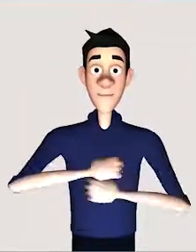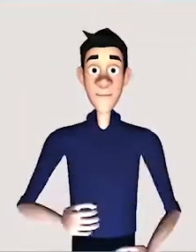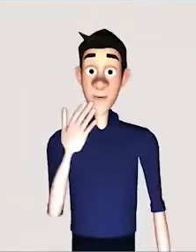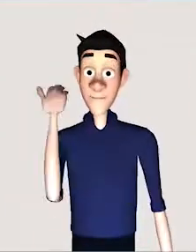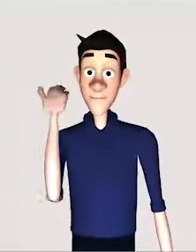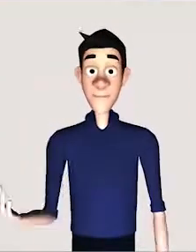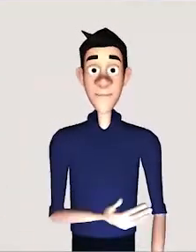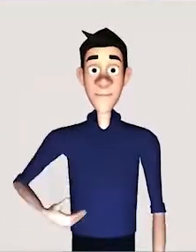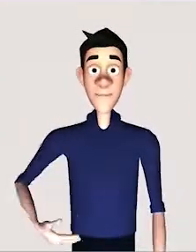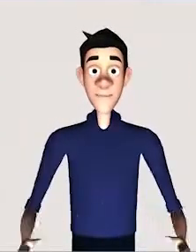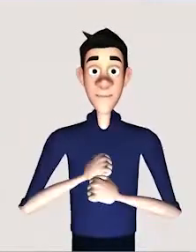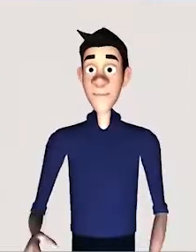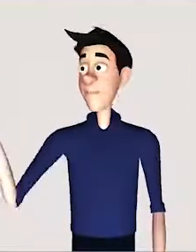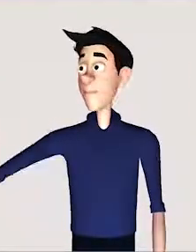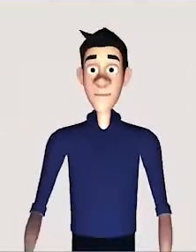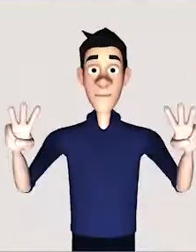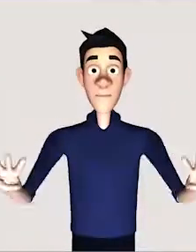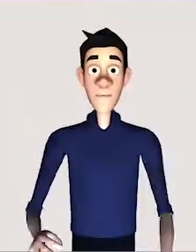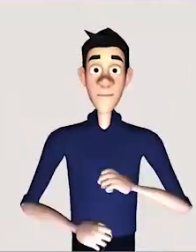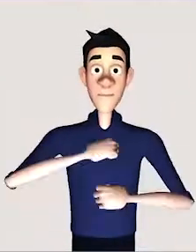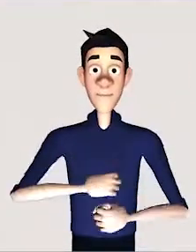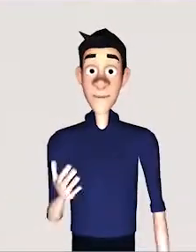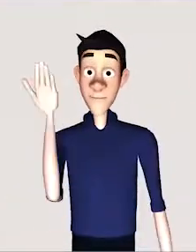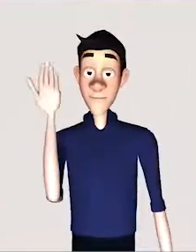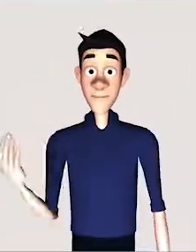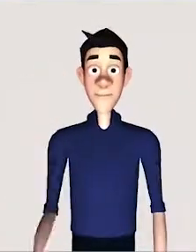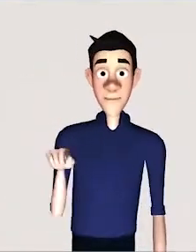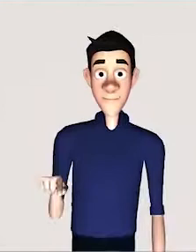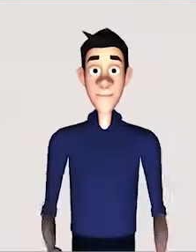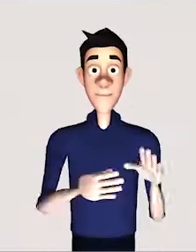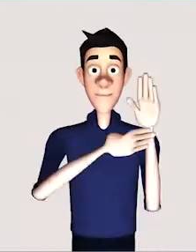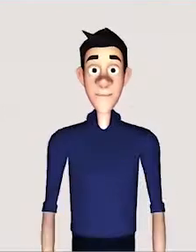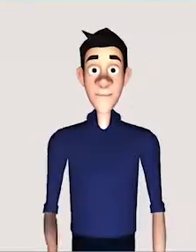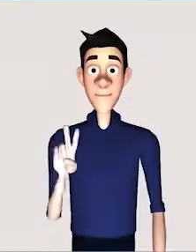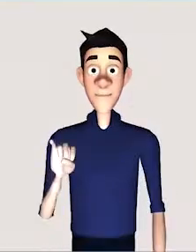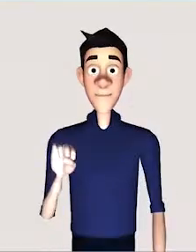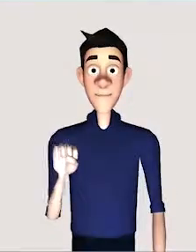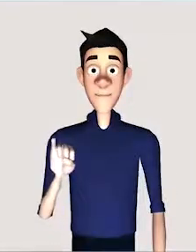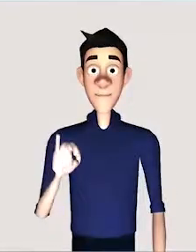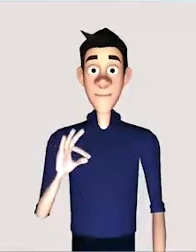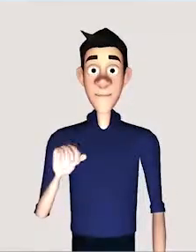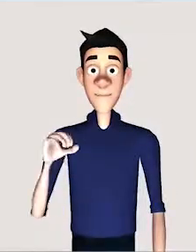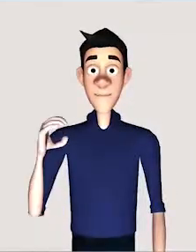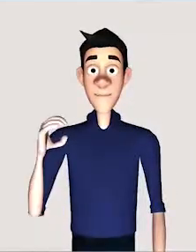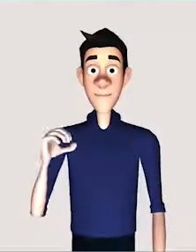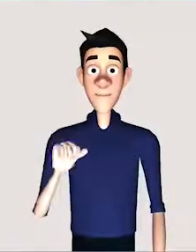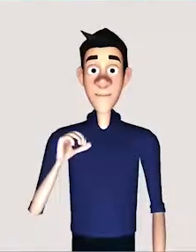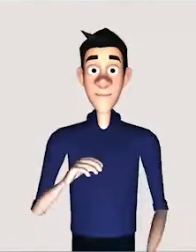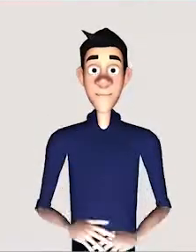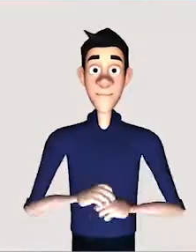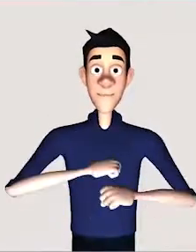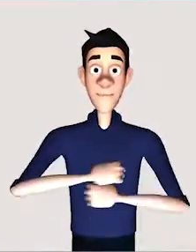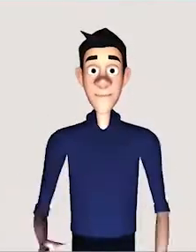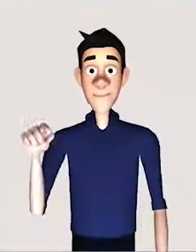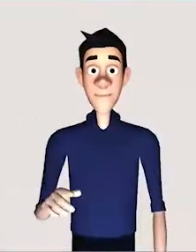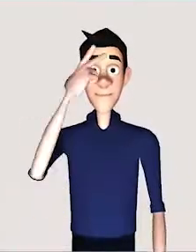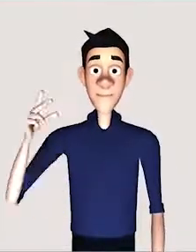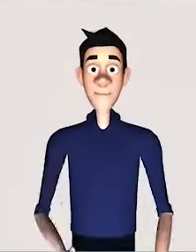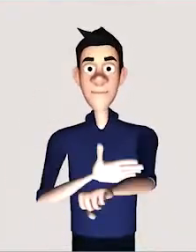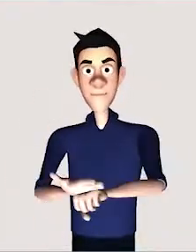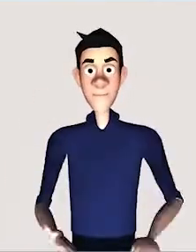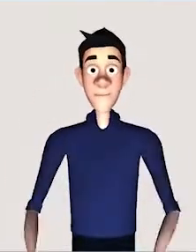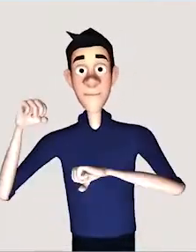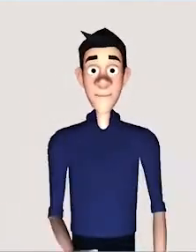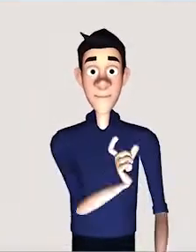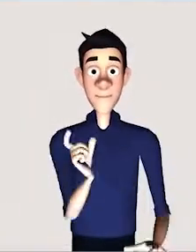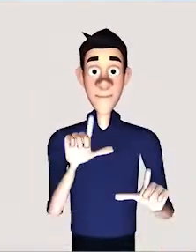FVA, traz dados da instituição, dados do responsável pelo preenchimento do questionário, dados sobre visitação anual,